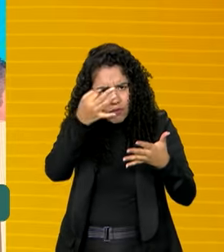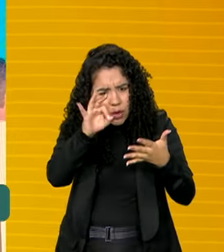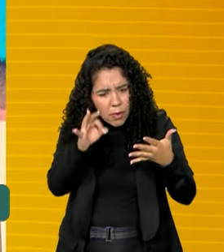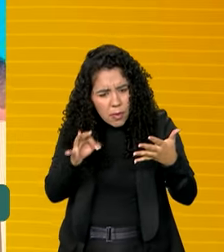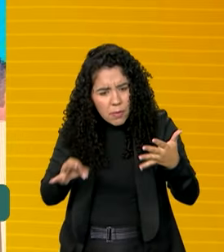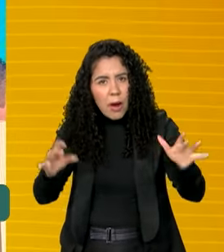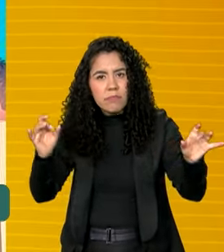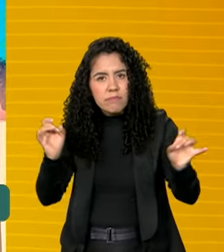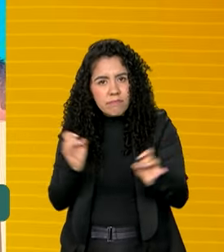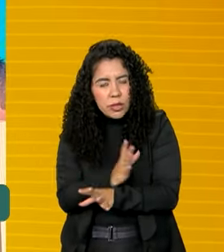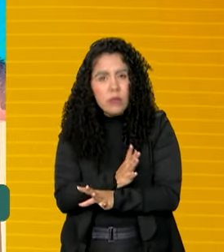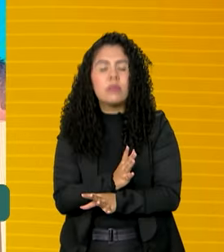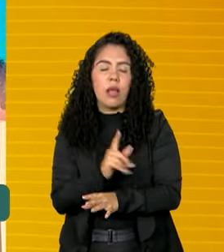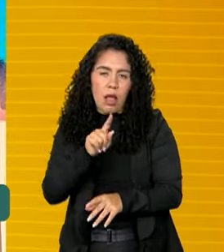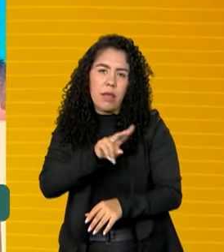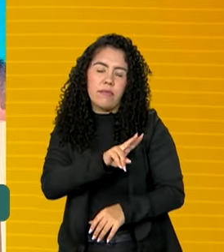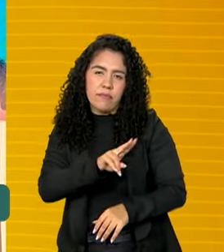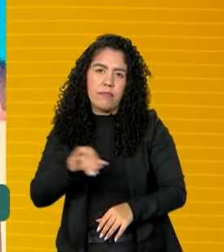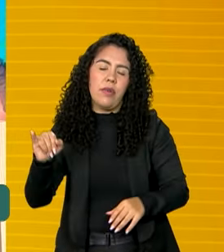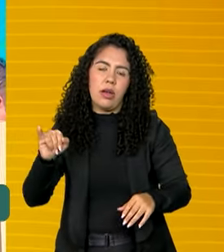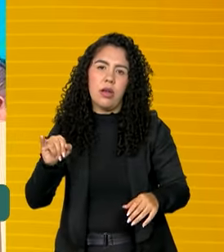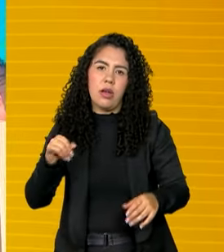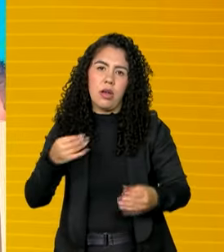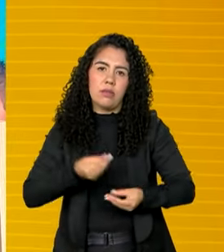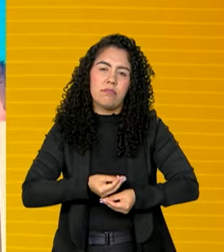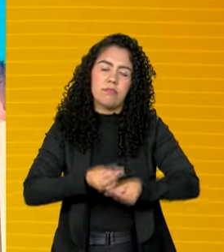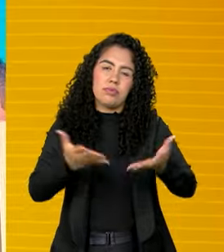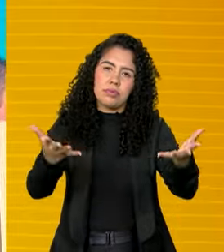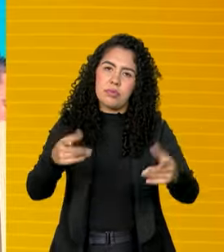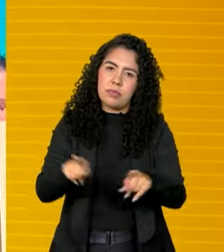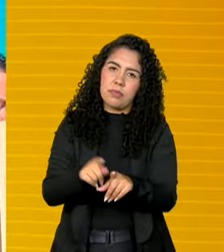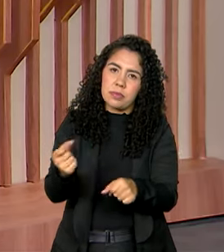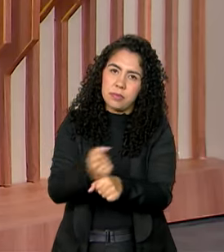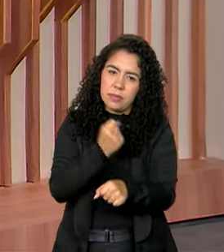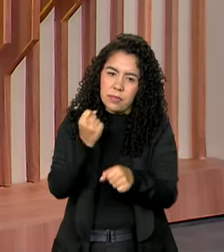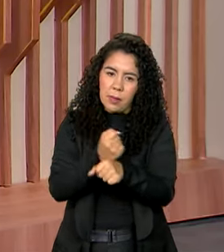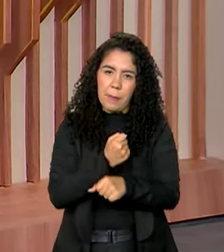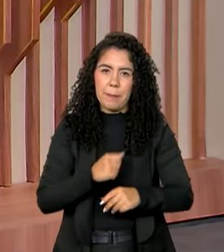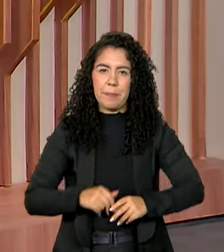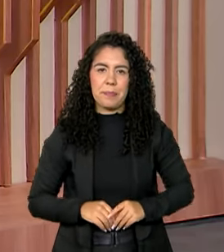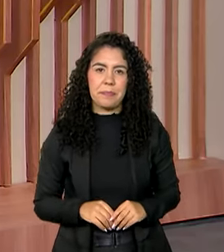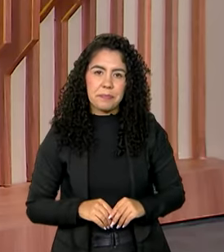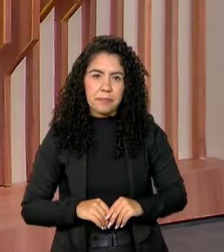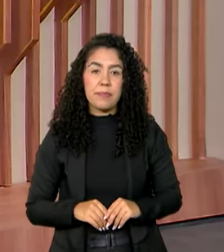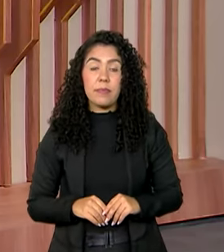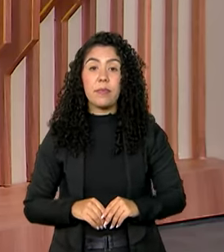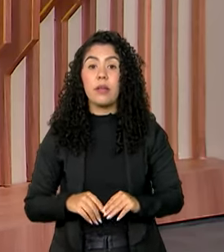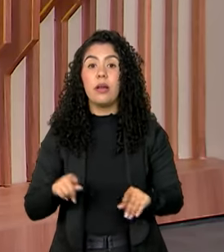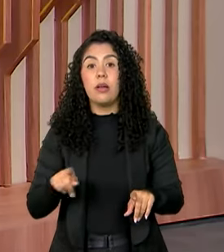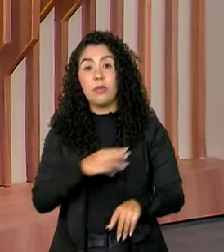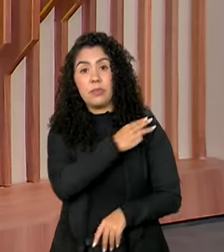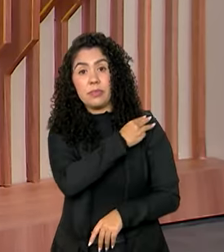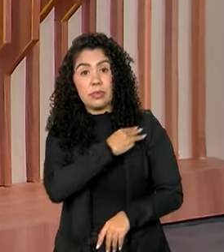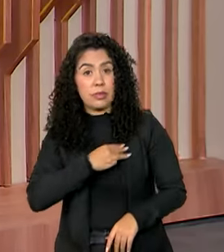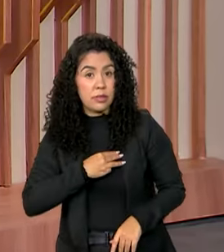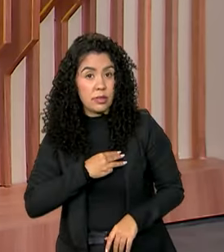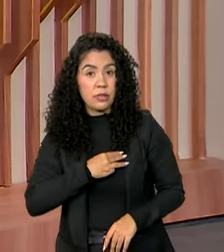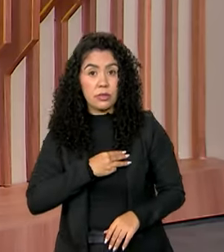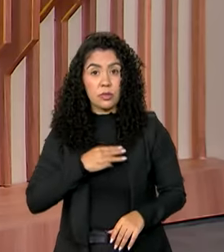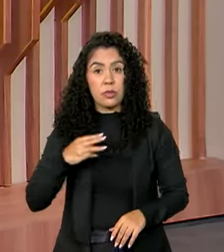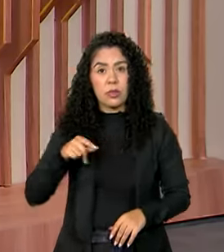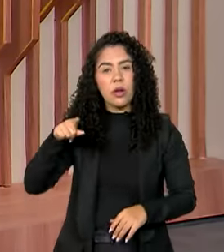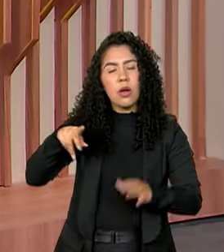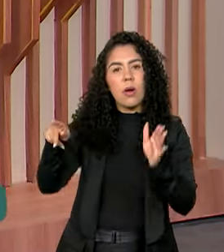a partir daí as unidades serão disponibilizadas aos municípios. Já o ministro extraordinário de